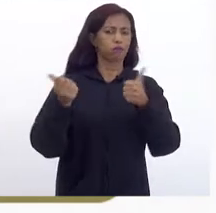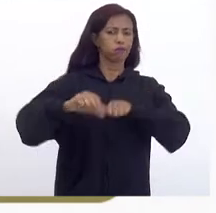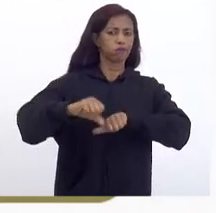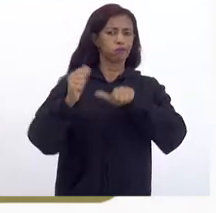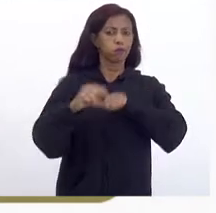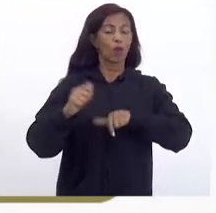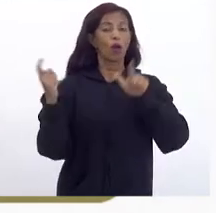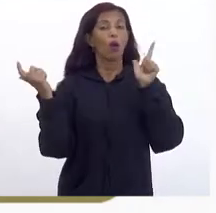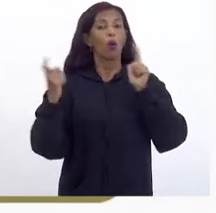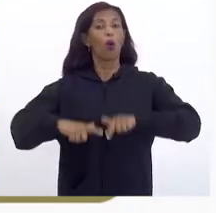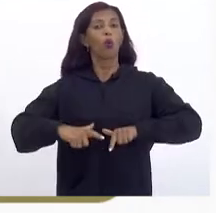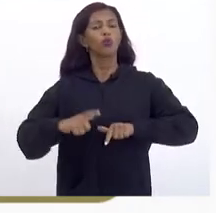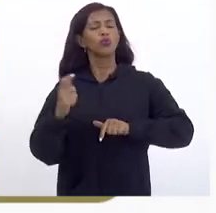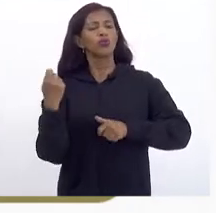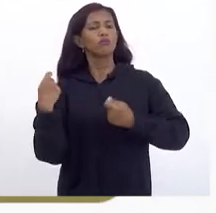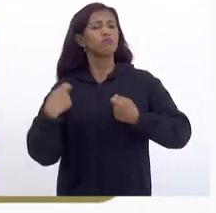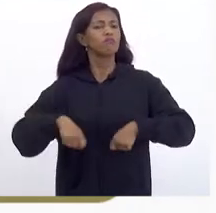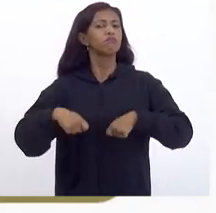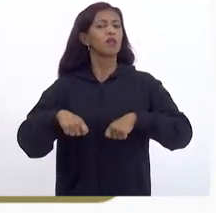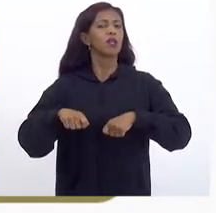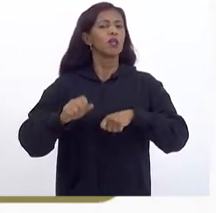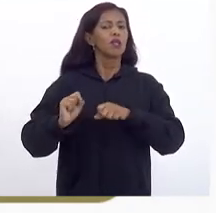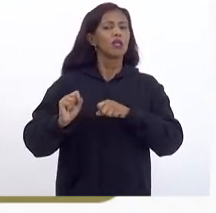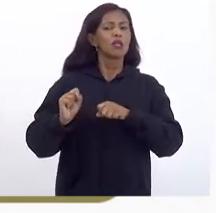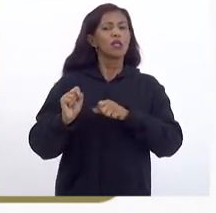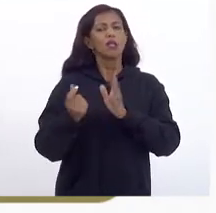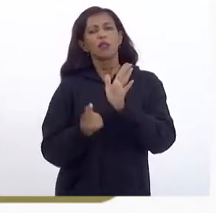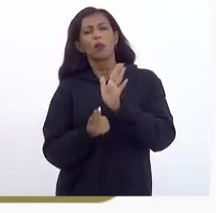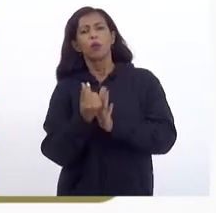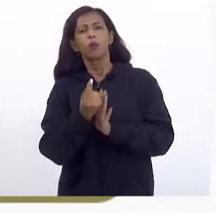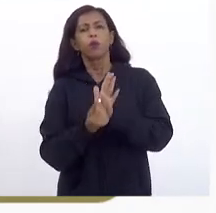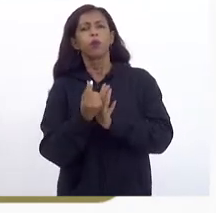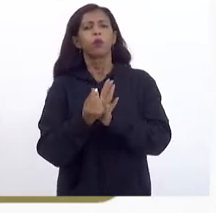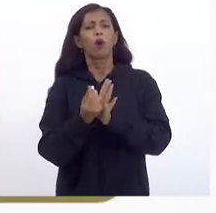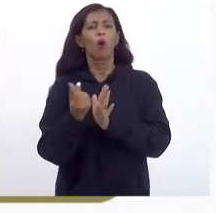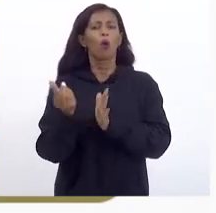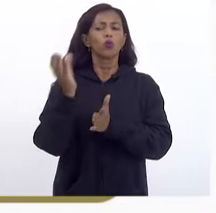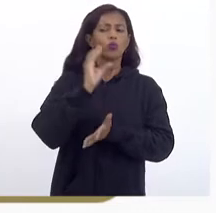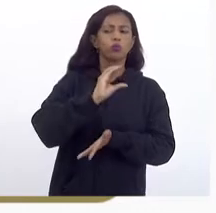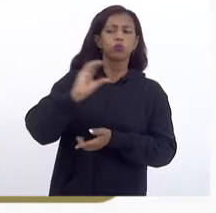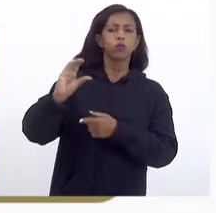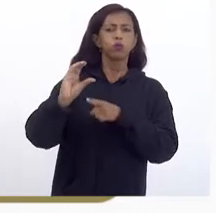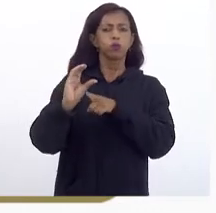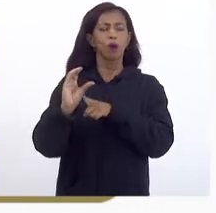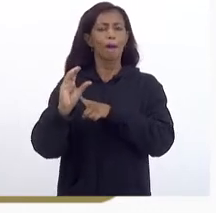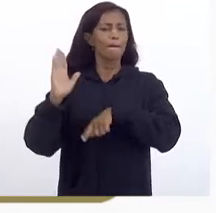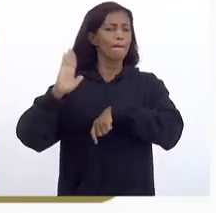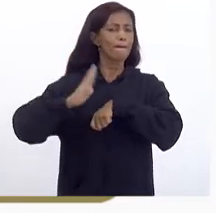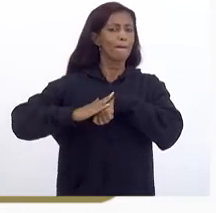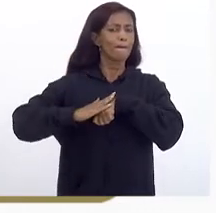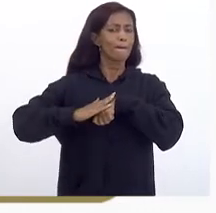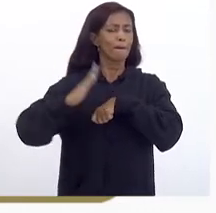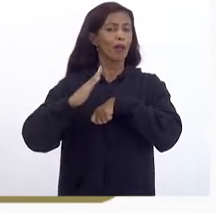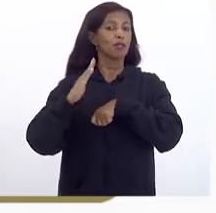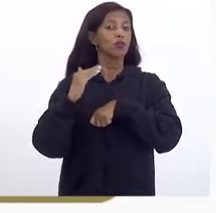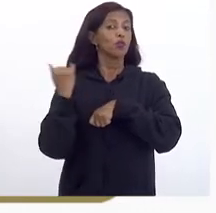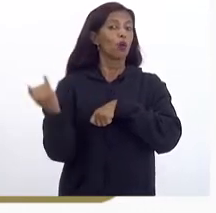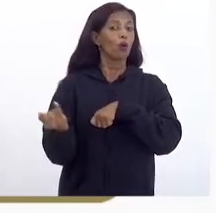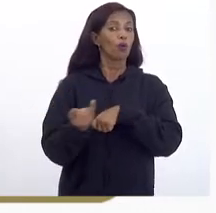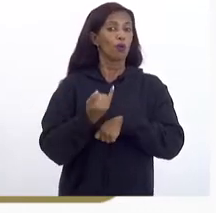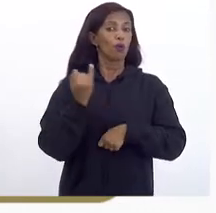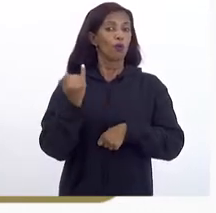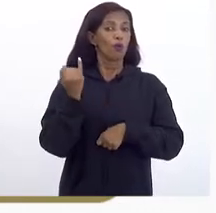Onde realmente Em que ação orçamentária Em que fonte de recurso Mas Qual é o valor final